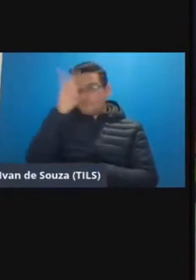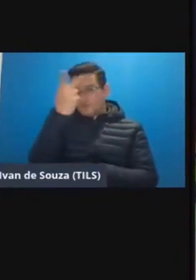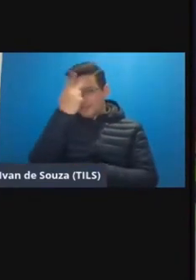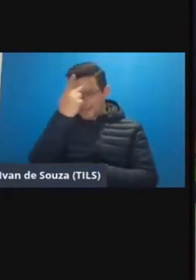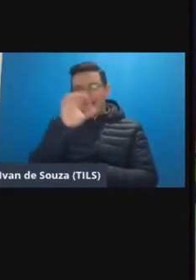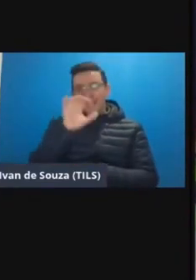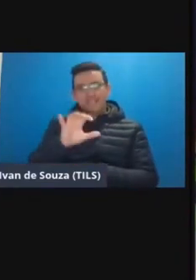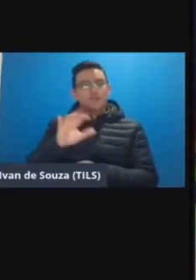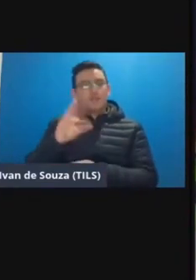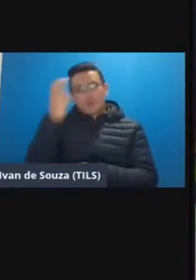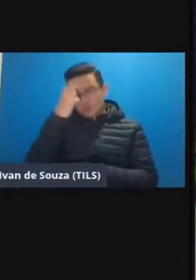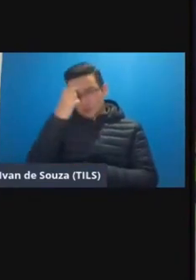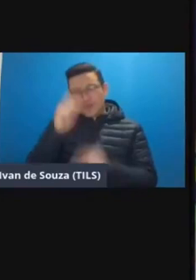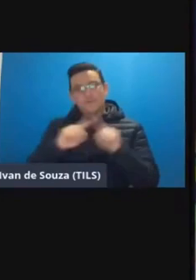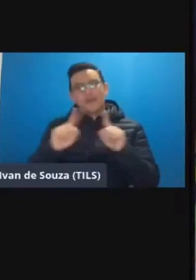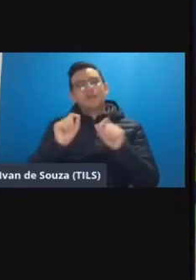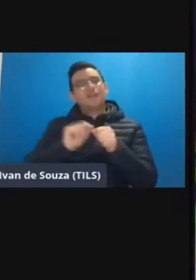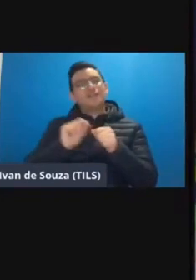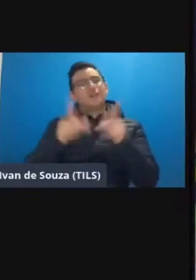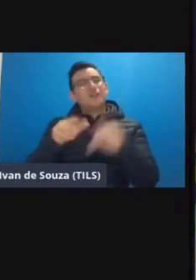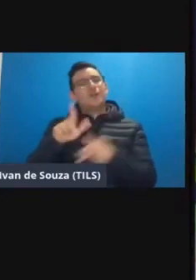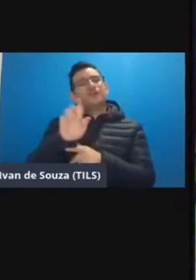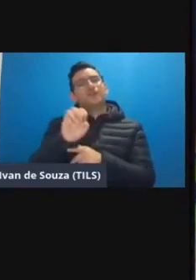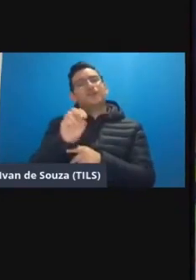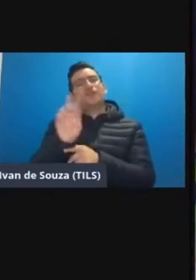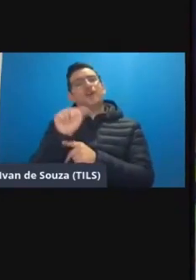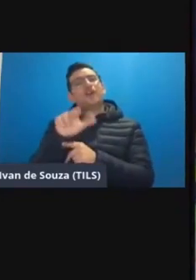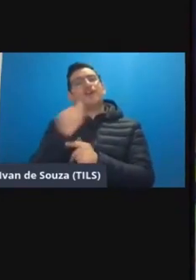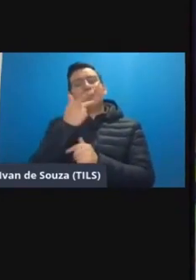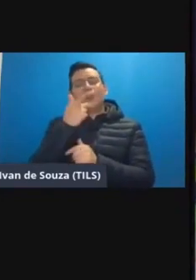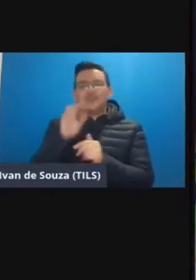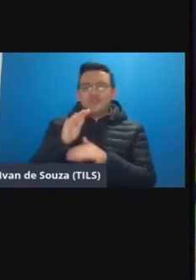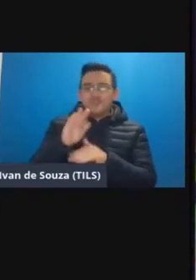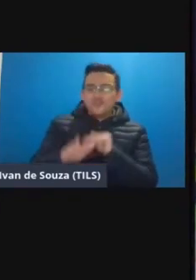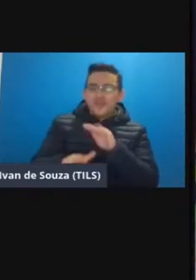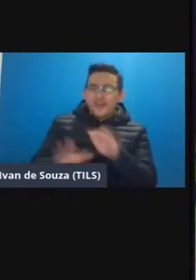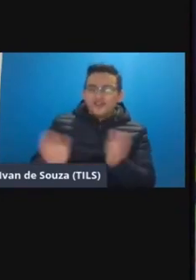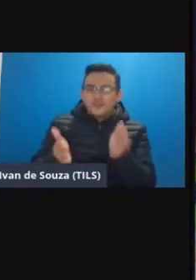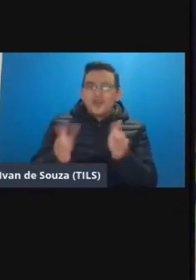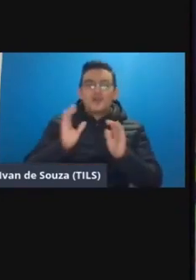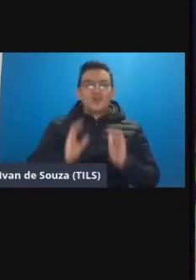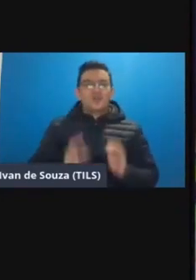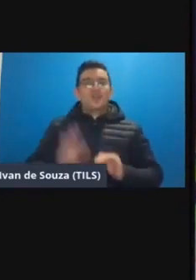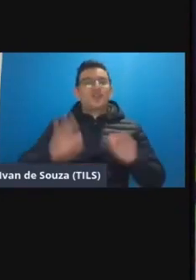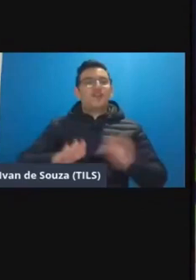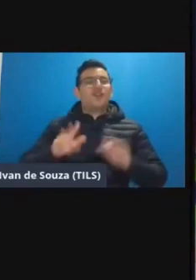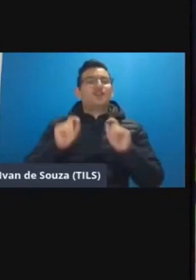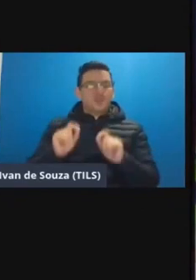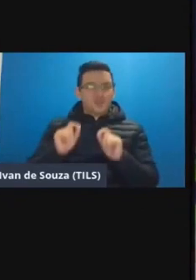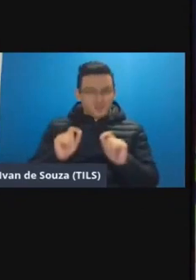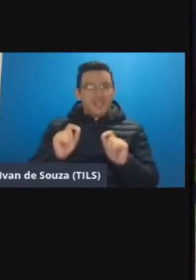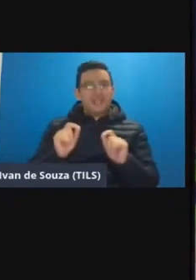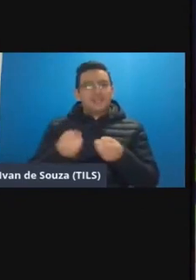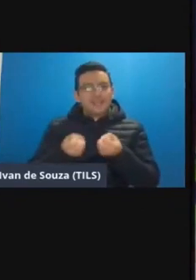mindset mudar essa cultura mas fazendo o que a Giovanna falou devagarinho estimulando o comportamento né talvez até sendo um pouco behavioristas ali né